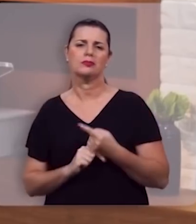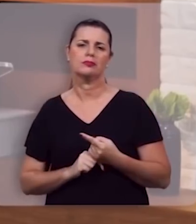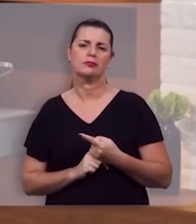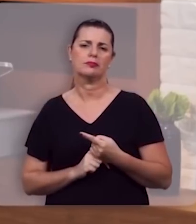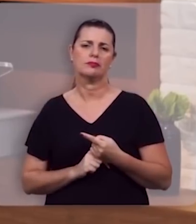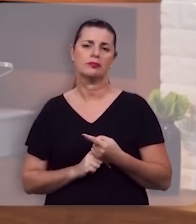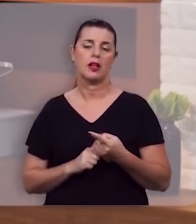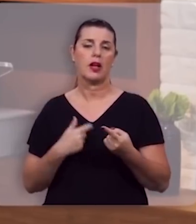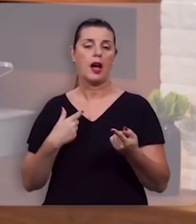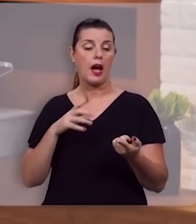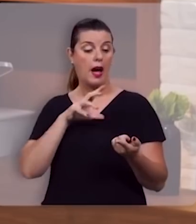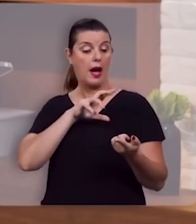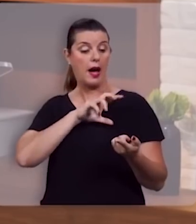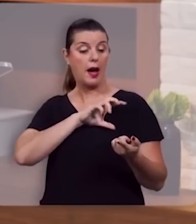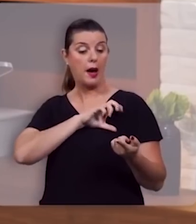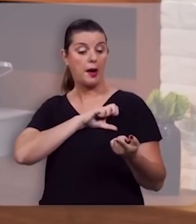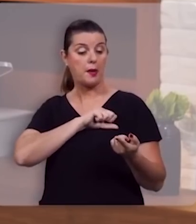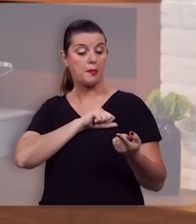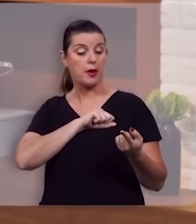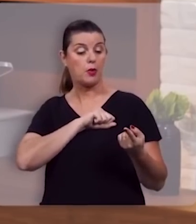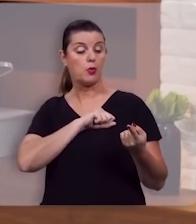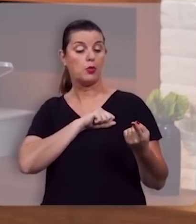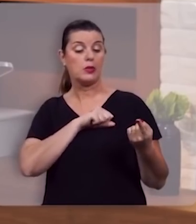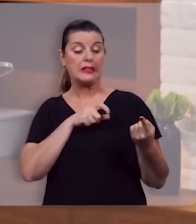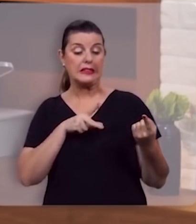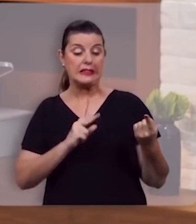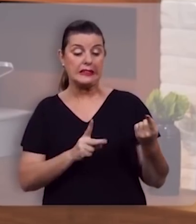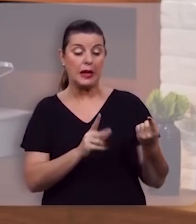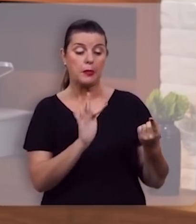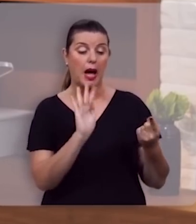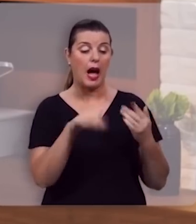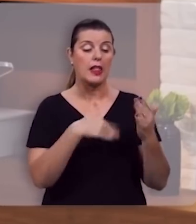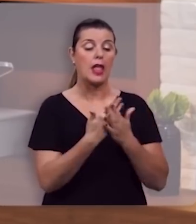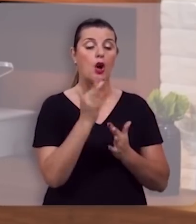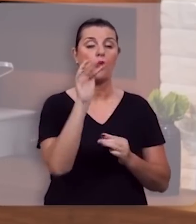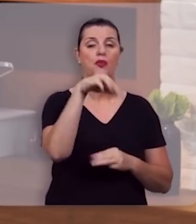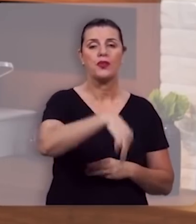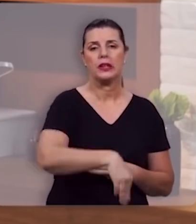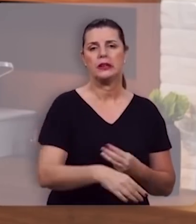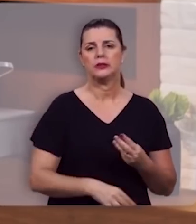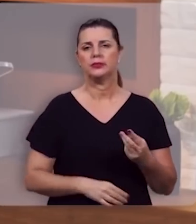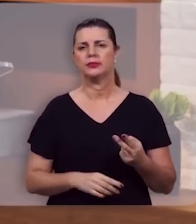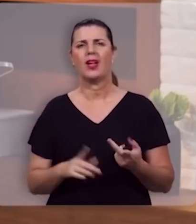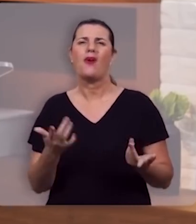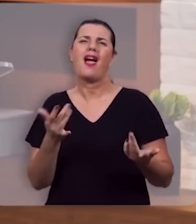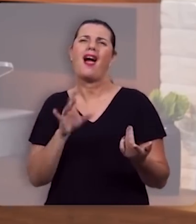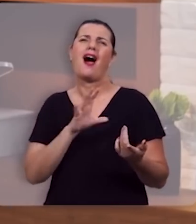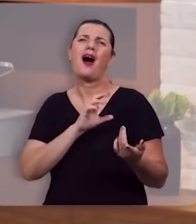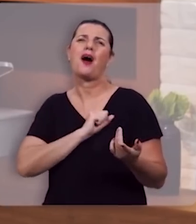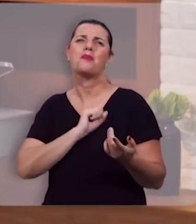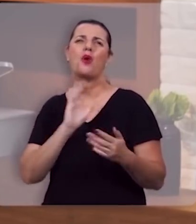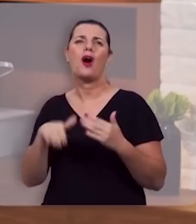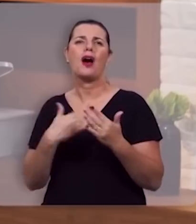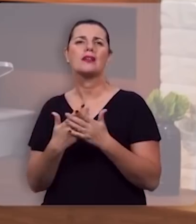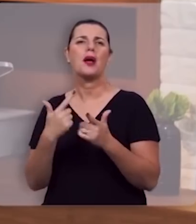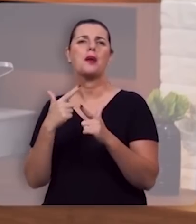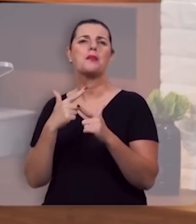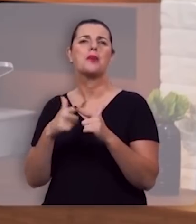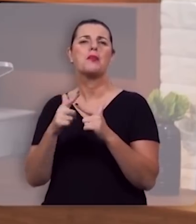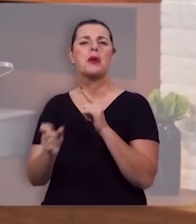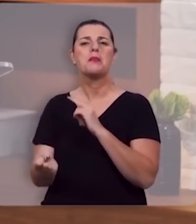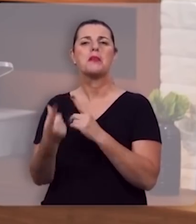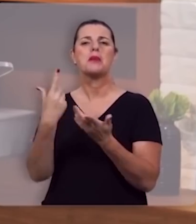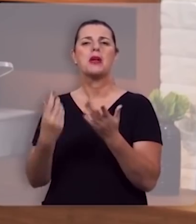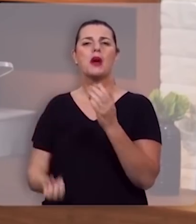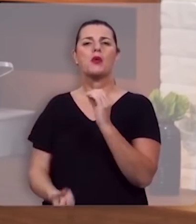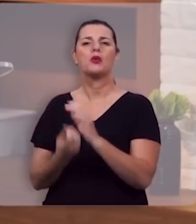tendo amado os seus amou-os até o fim não é amar até a primeira crise não é amar